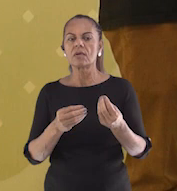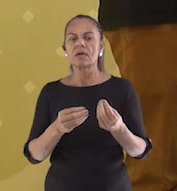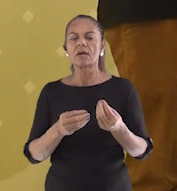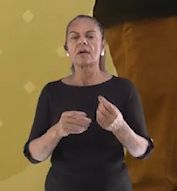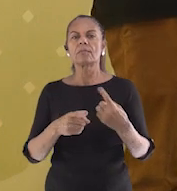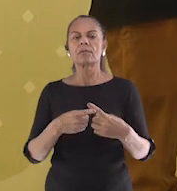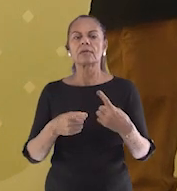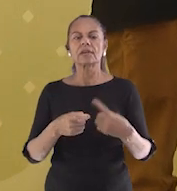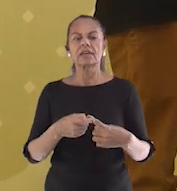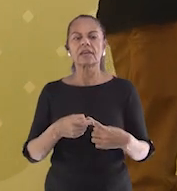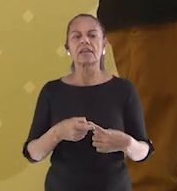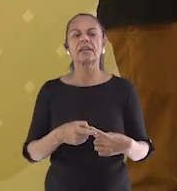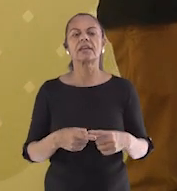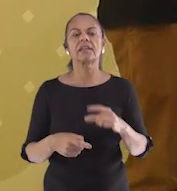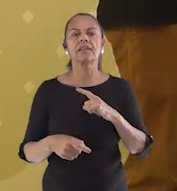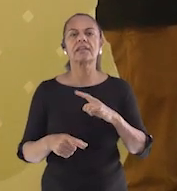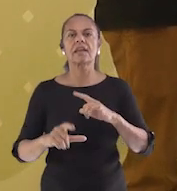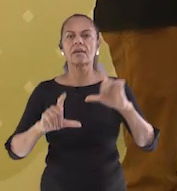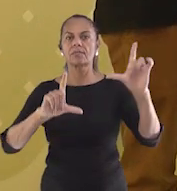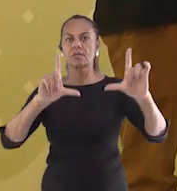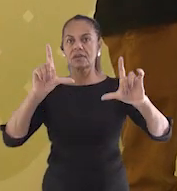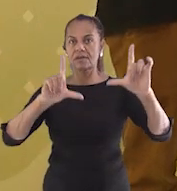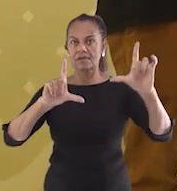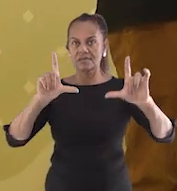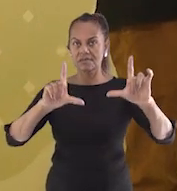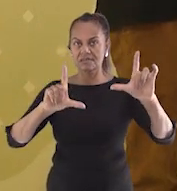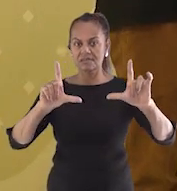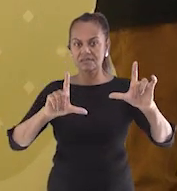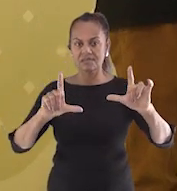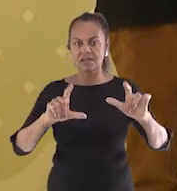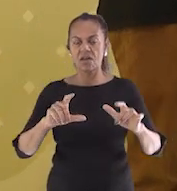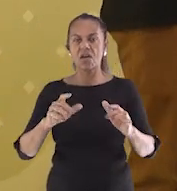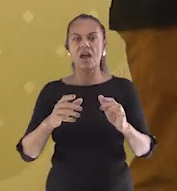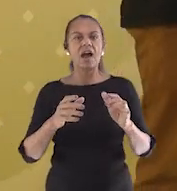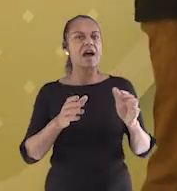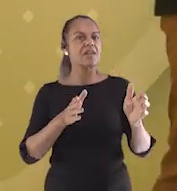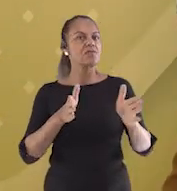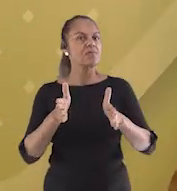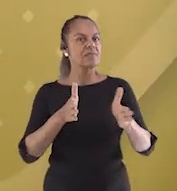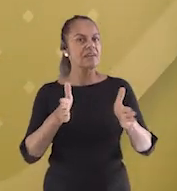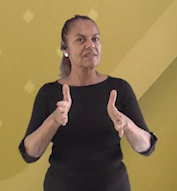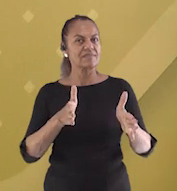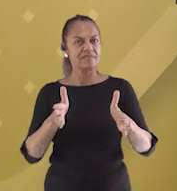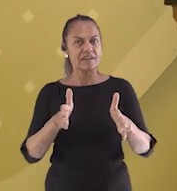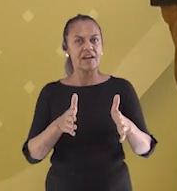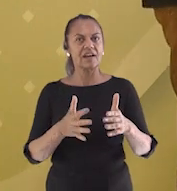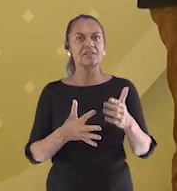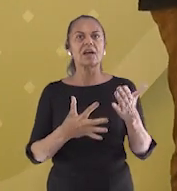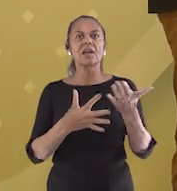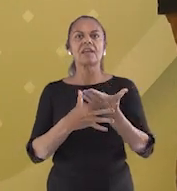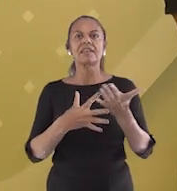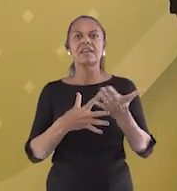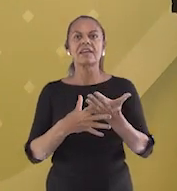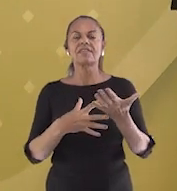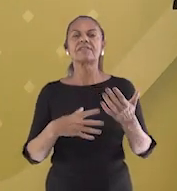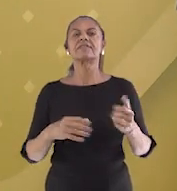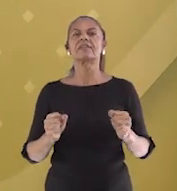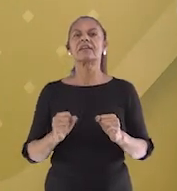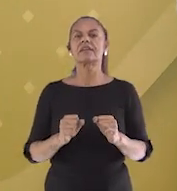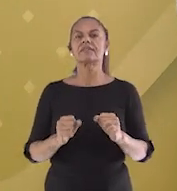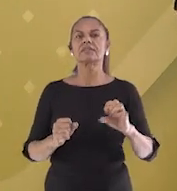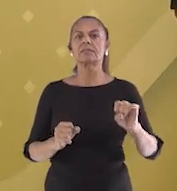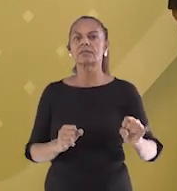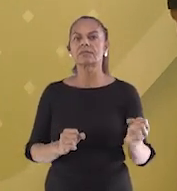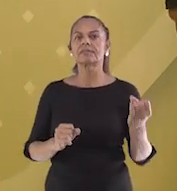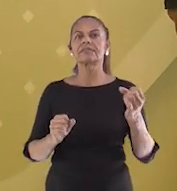programação. Então, se você está ligado nas nossas aulas, se você está acompanhando, não perde nada, você já deve ter assistido, né, nossas